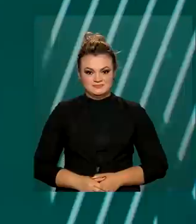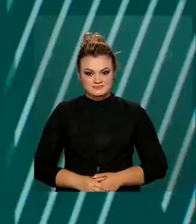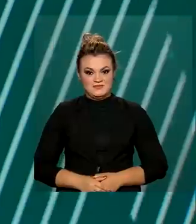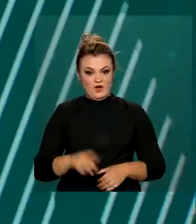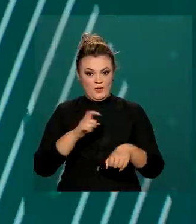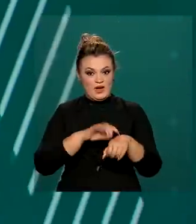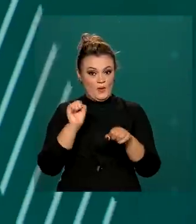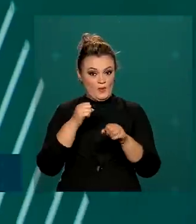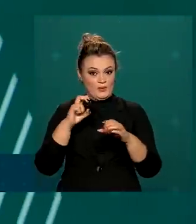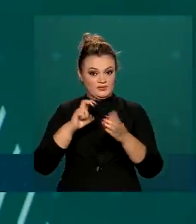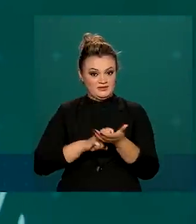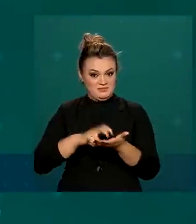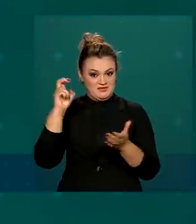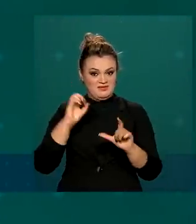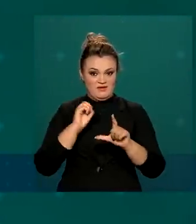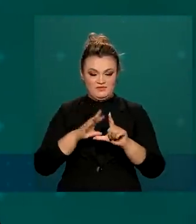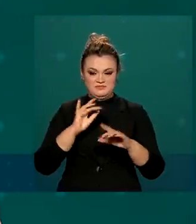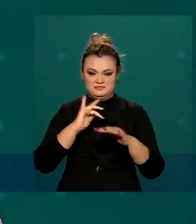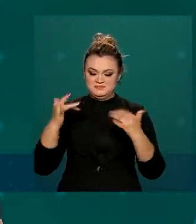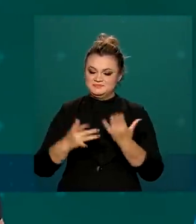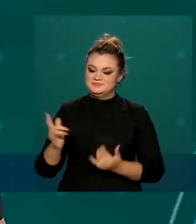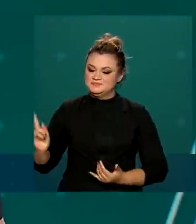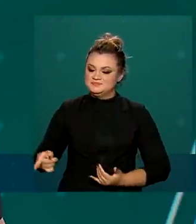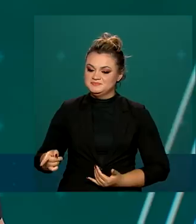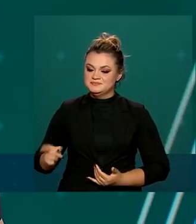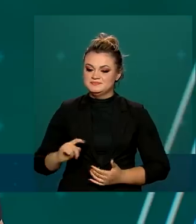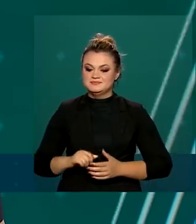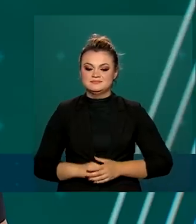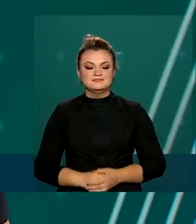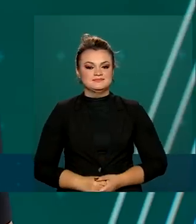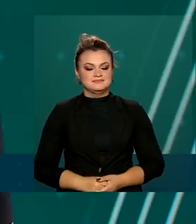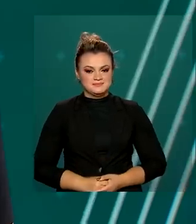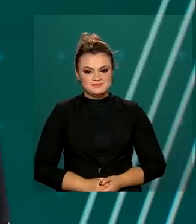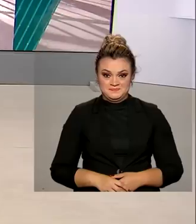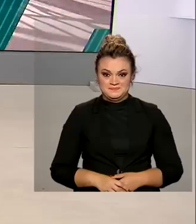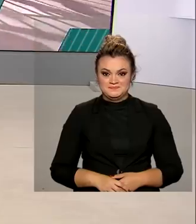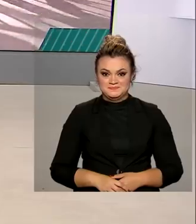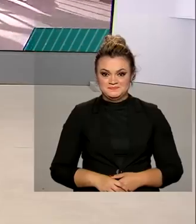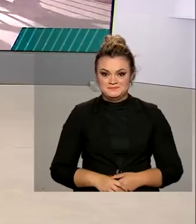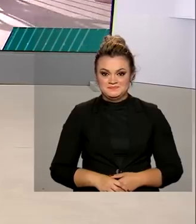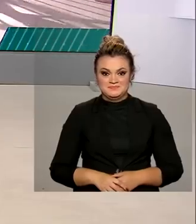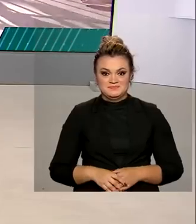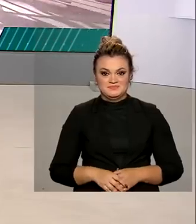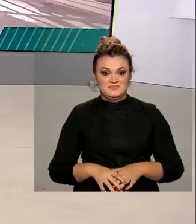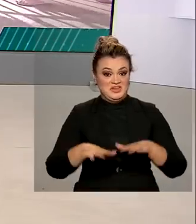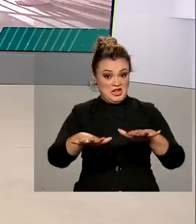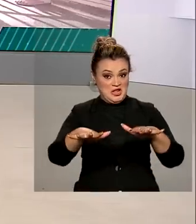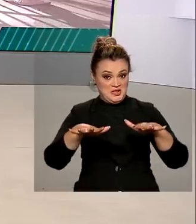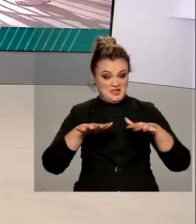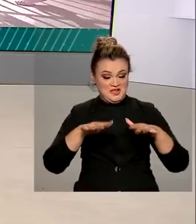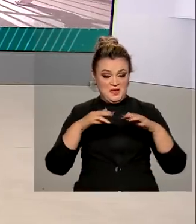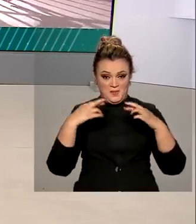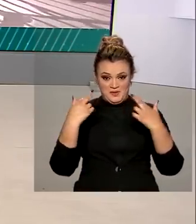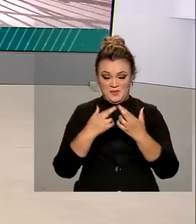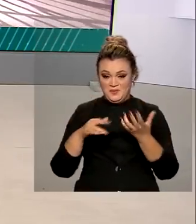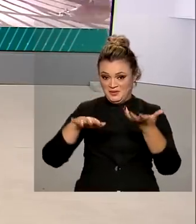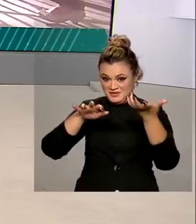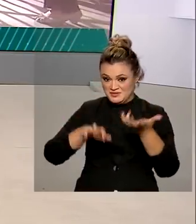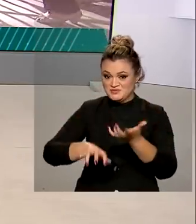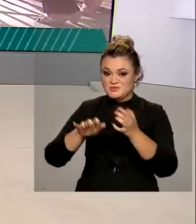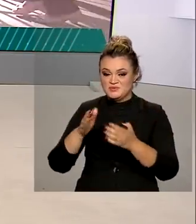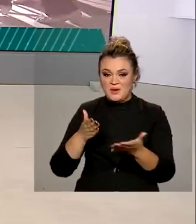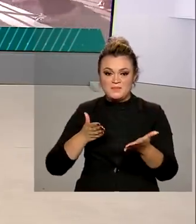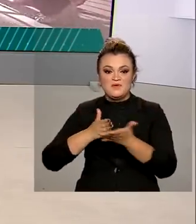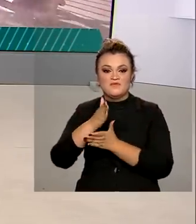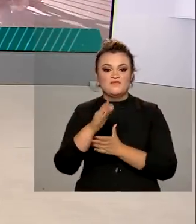São 8 horas da manhã e estamos ao vivo também pelas redes sociais. Em sessão solene, o Congresso Nacional